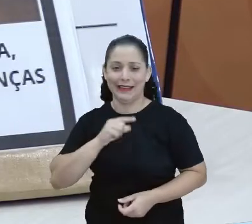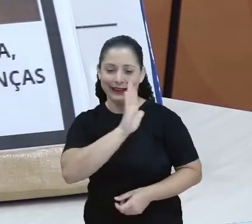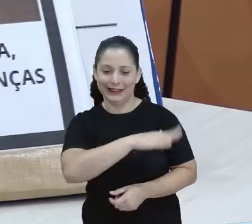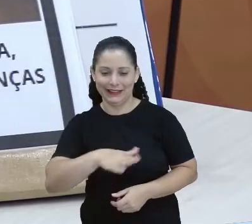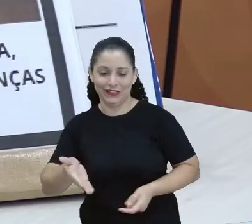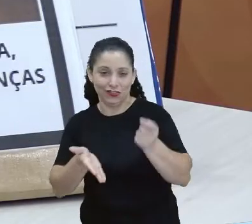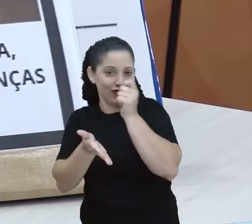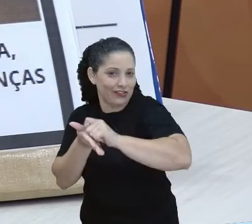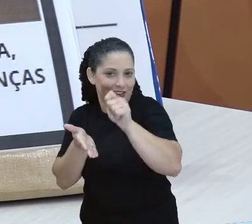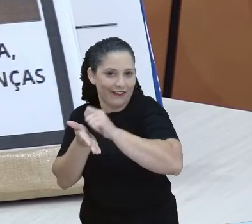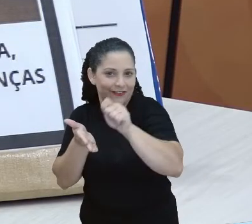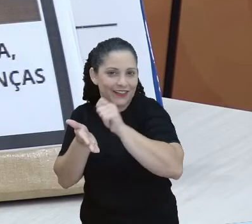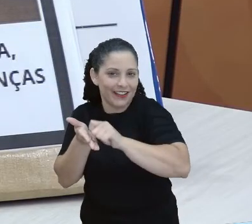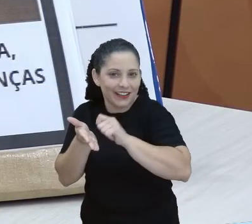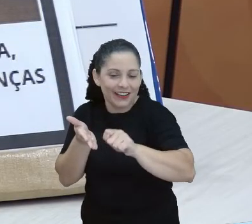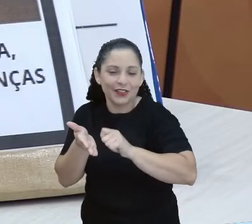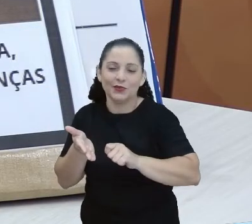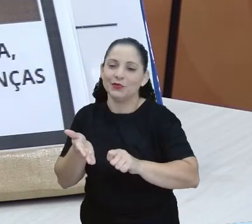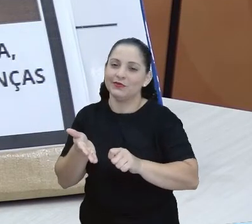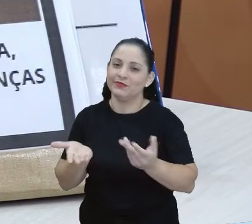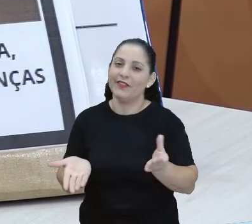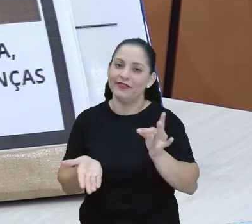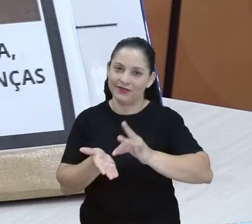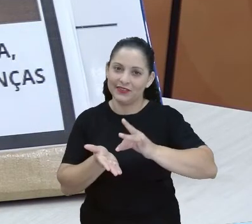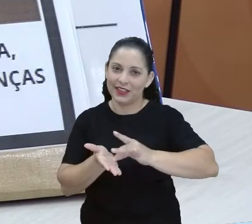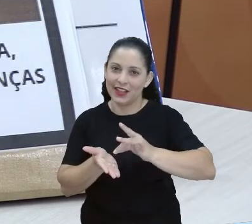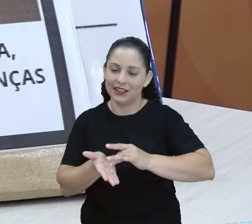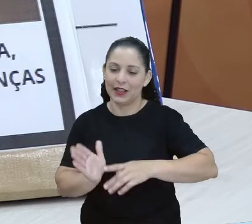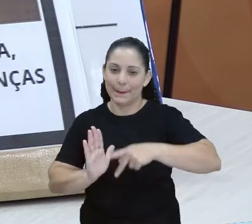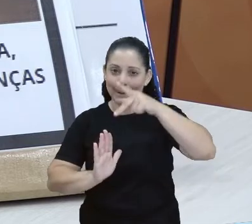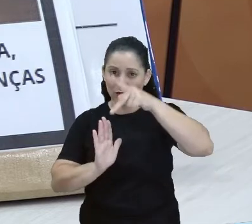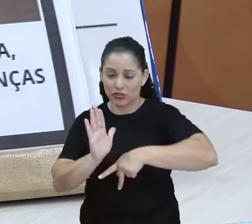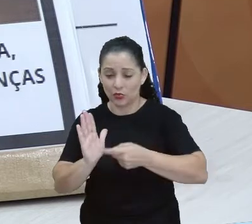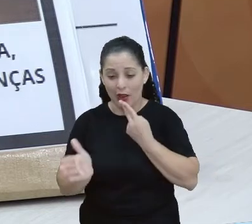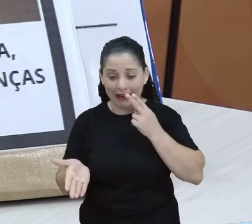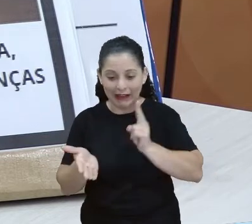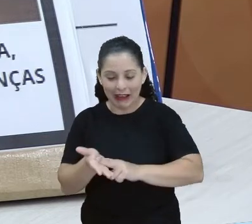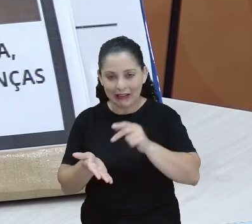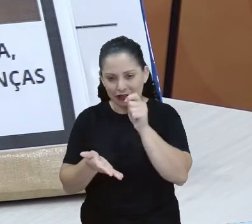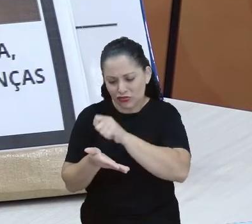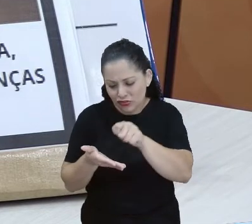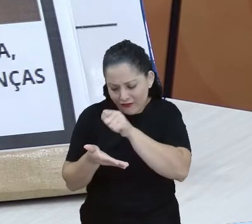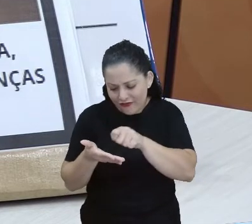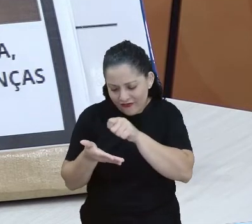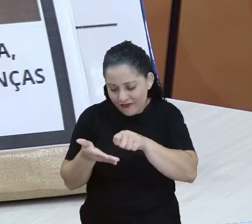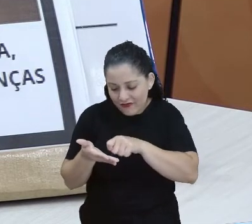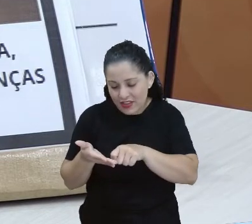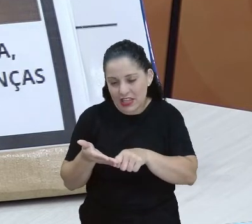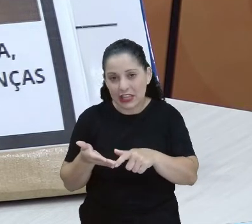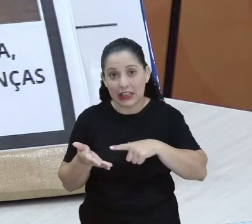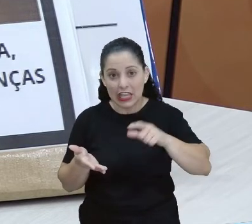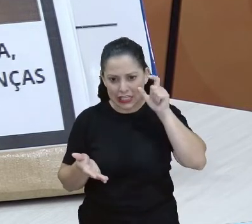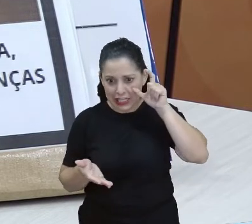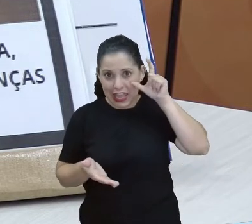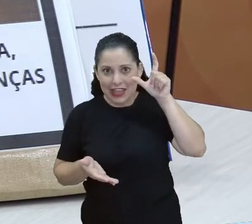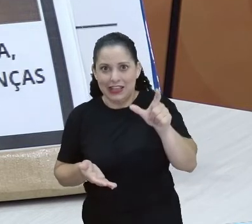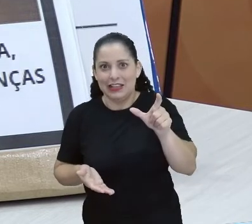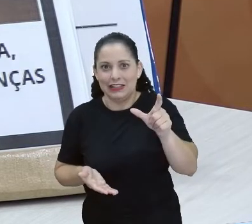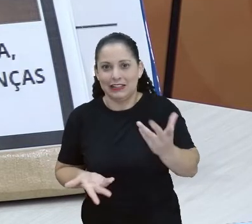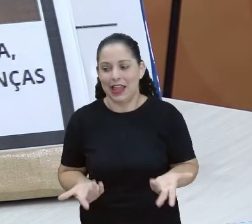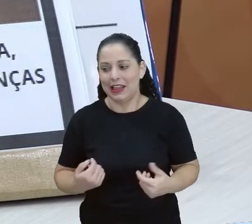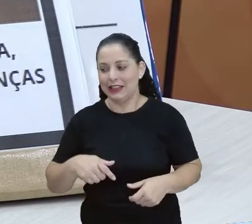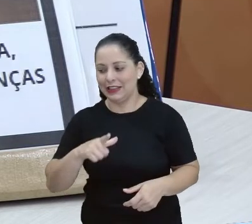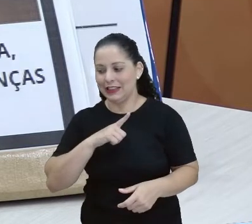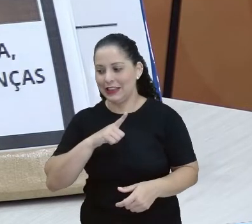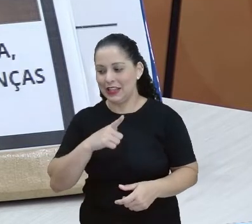escrevendo, não é? Então, projeto Escreva uma Carta Desperta Interesse das